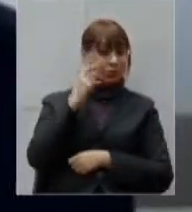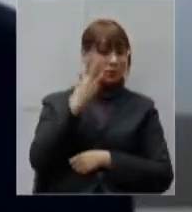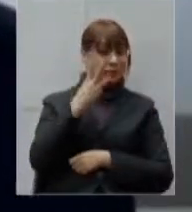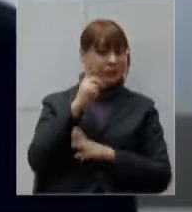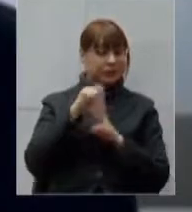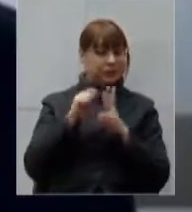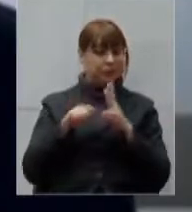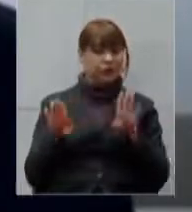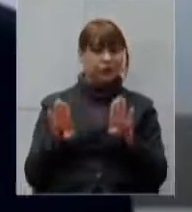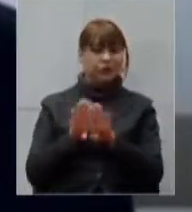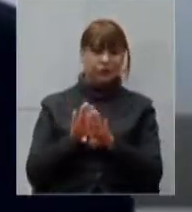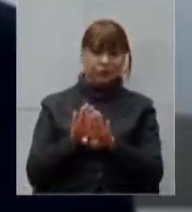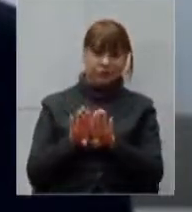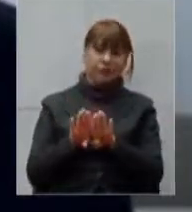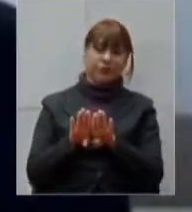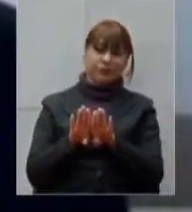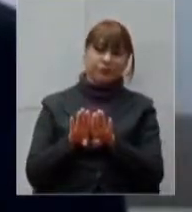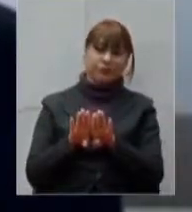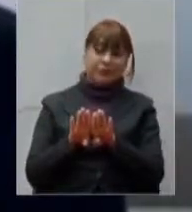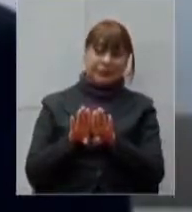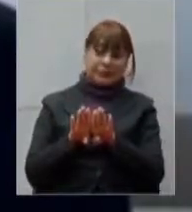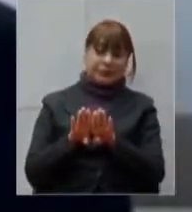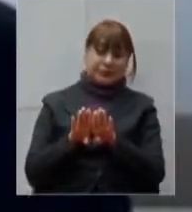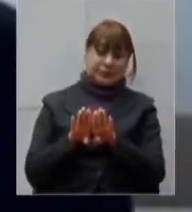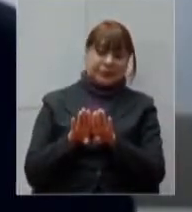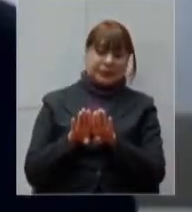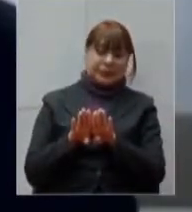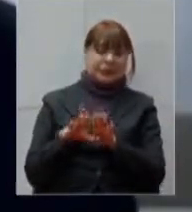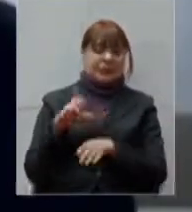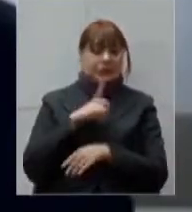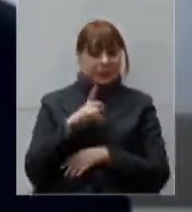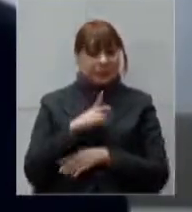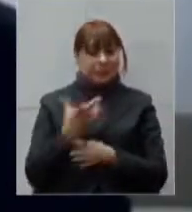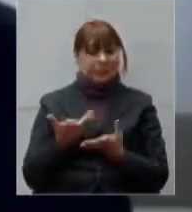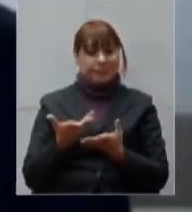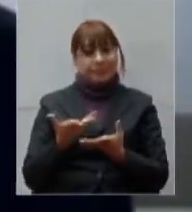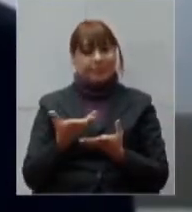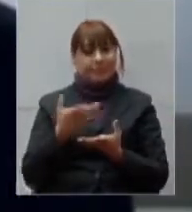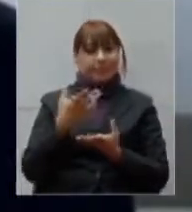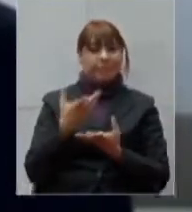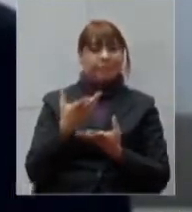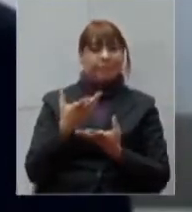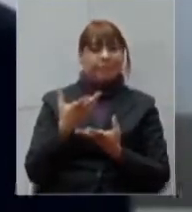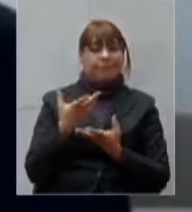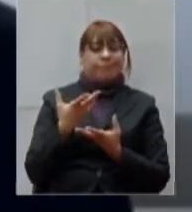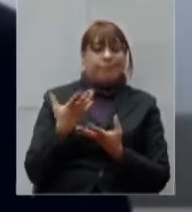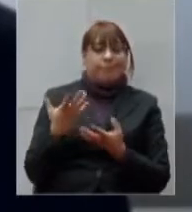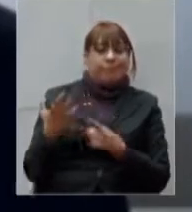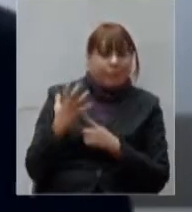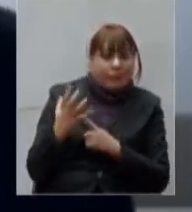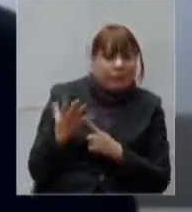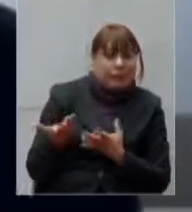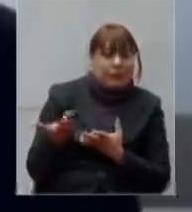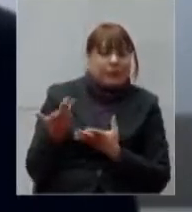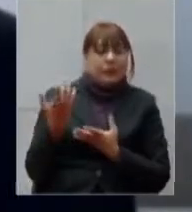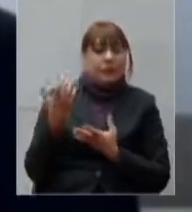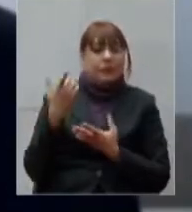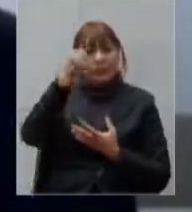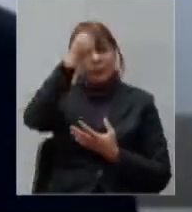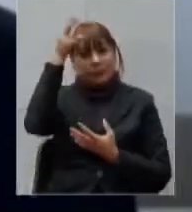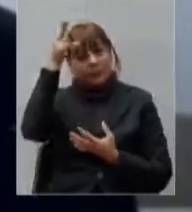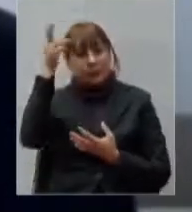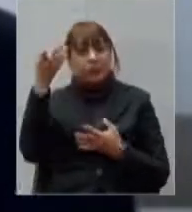Uberaba, há uma pressão muito grande em cima agora do prefeito e do comitê técnico-científico para que eles